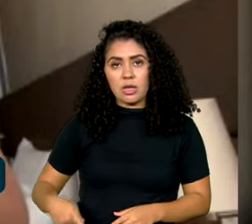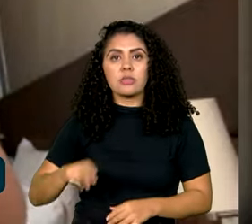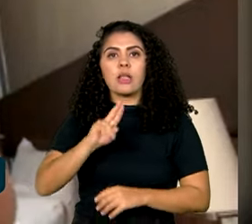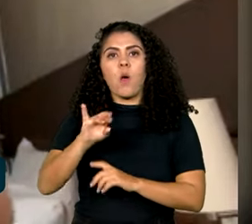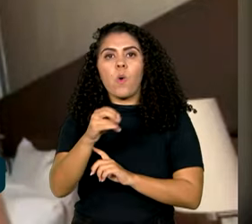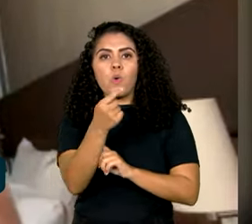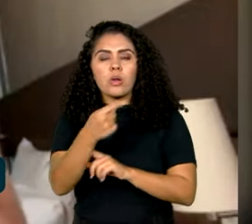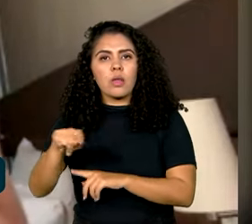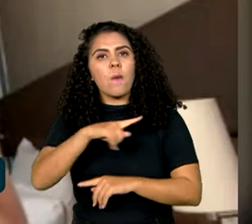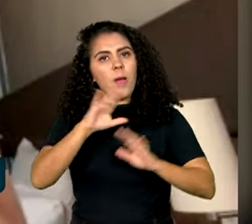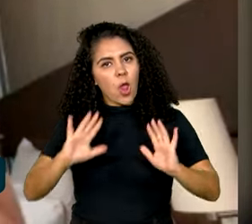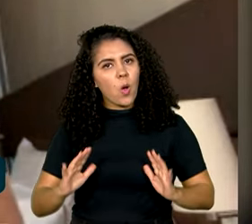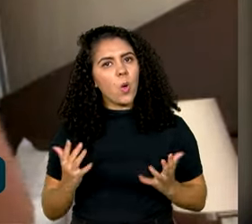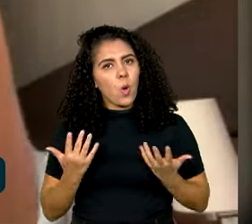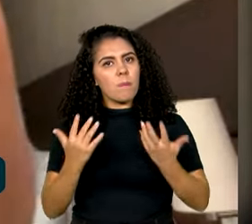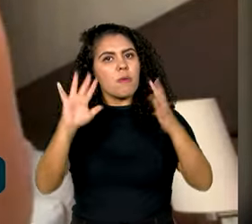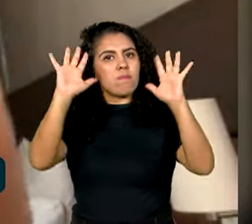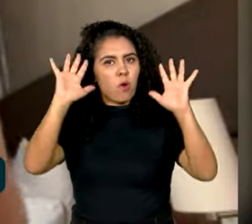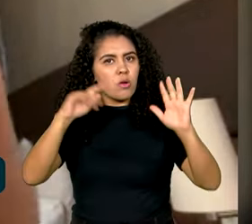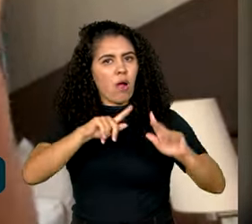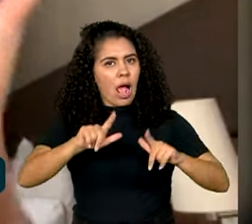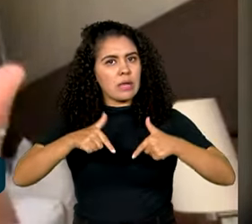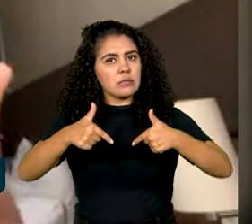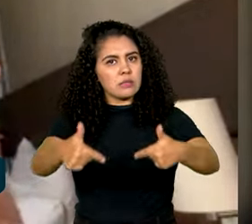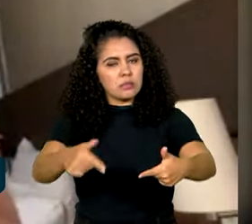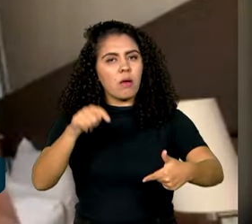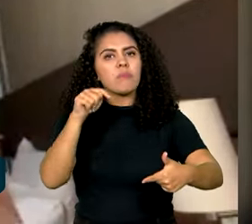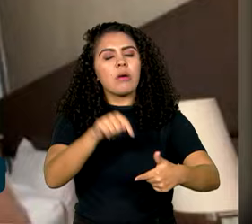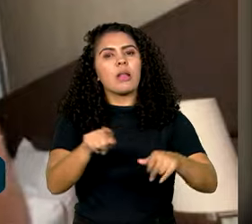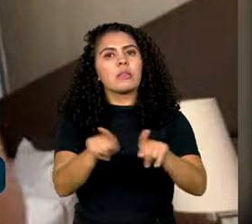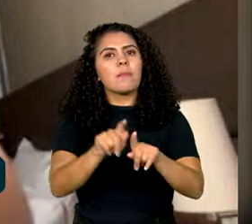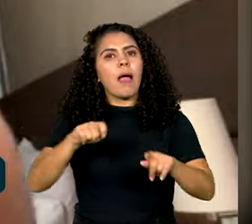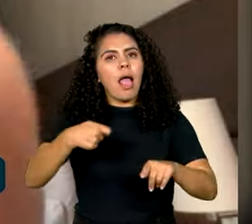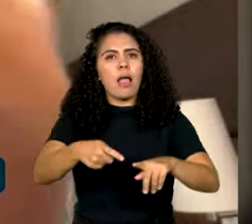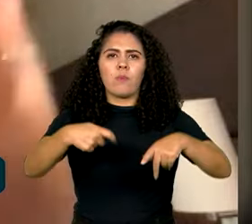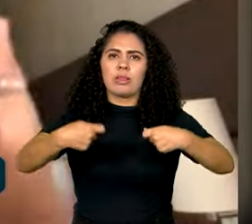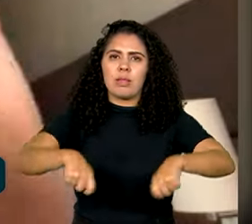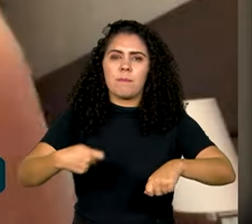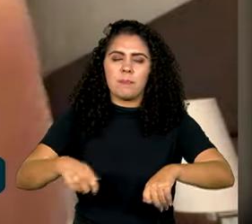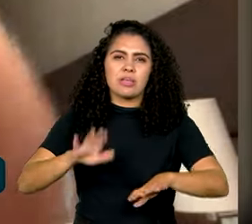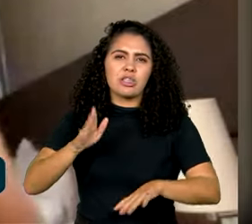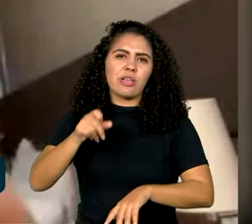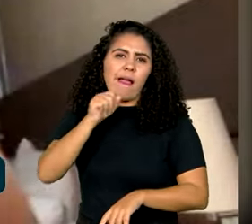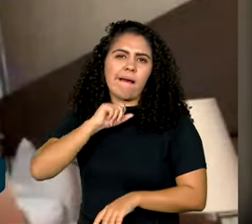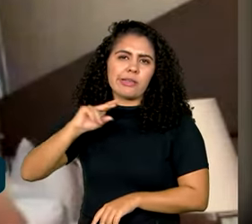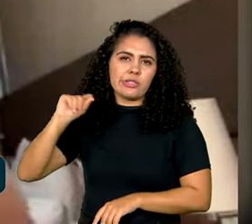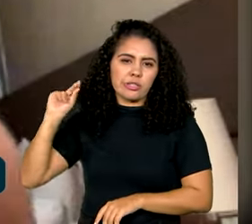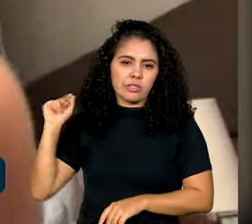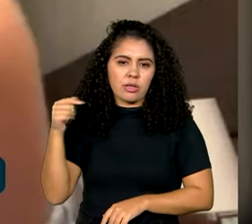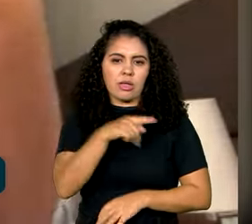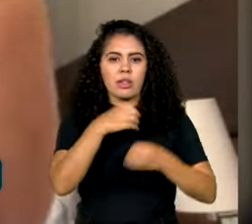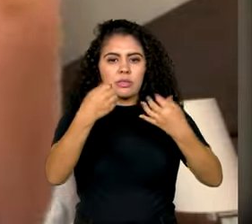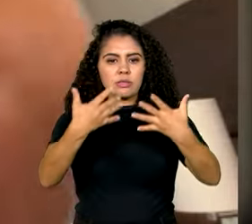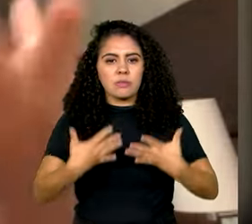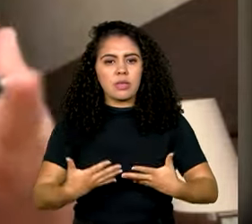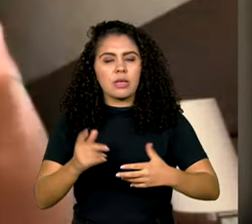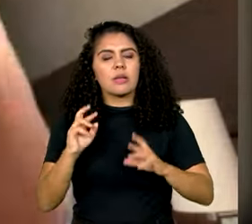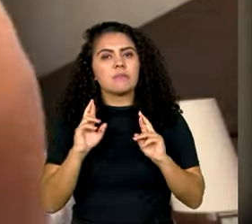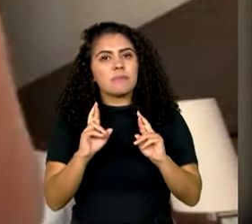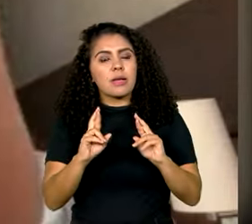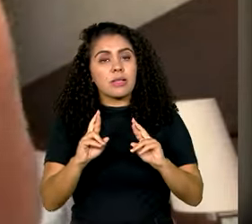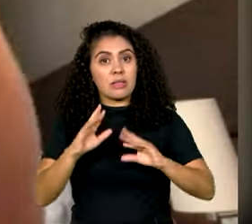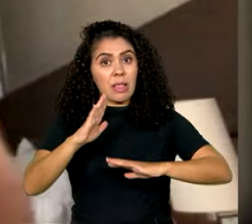comemorou a iniciativa e disse que essa era uma demanda antiga do setor. A gente tem essa expectativa que na